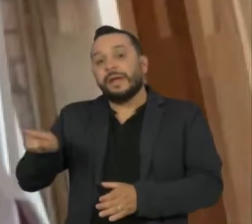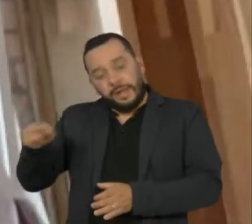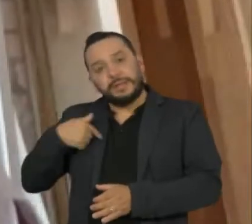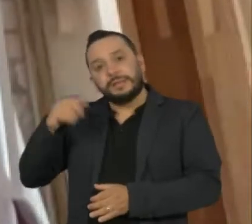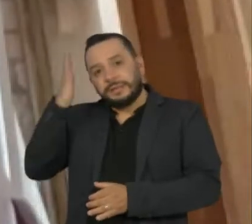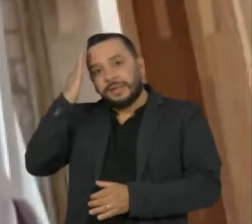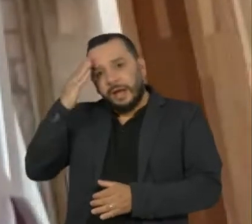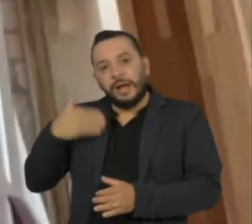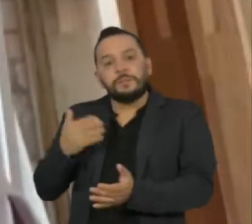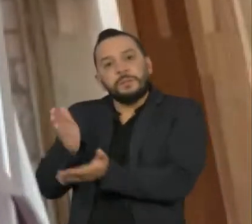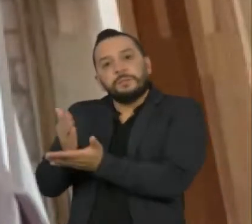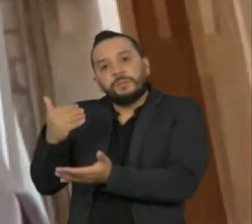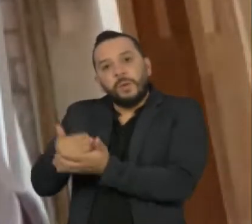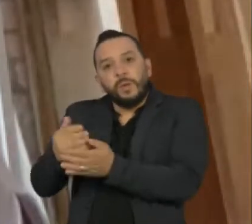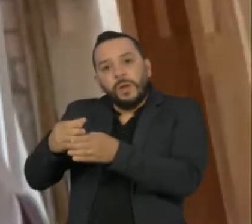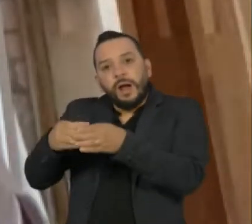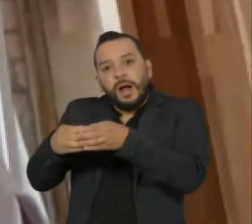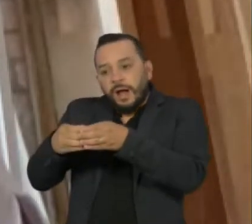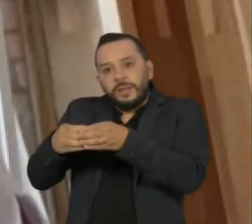bolos de caneca dele,